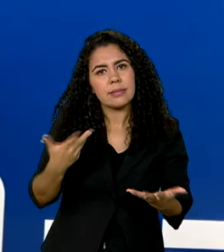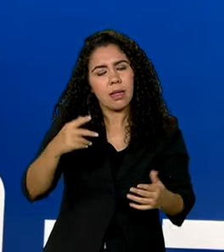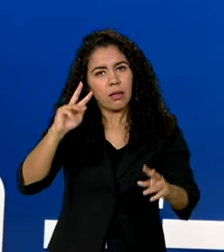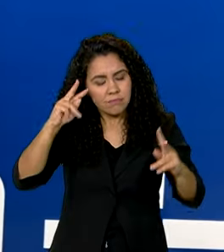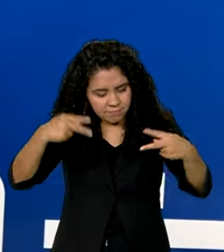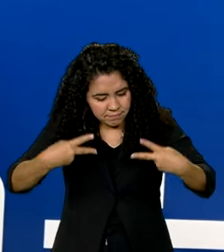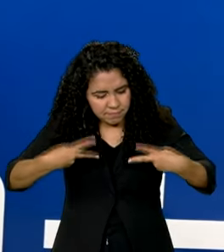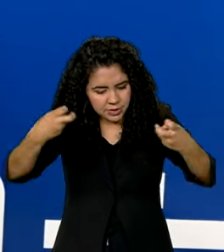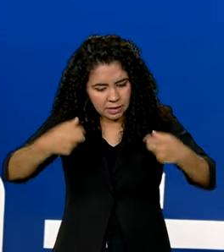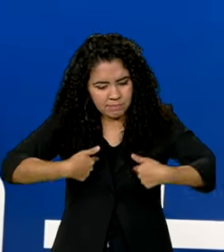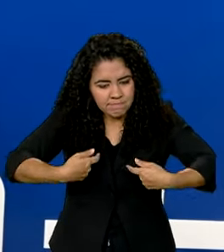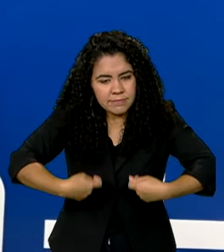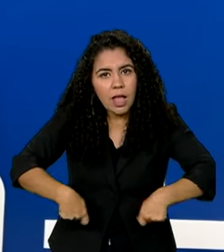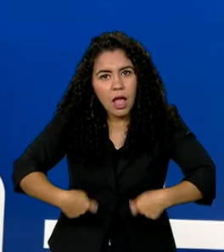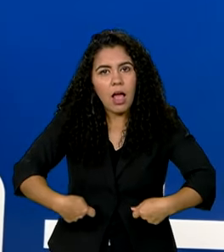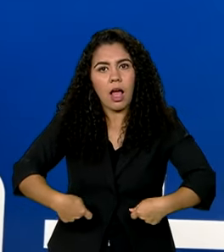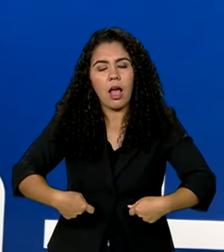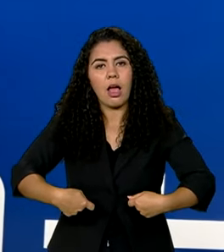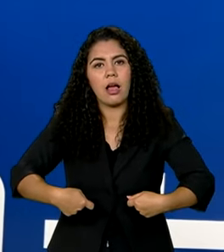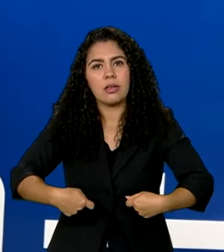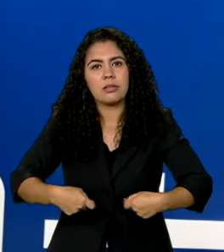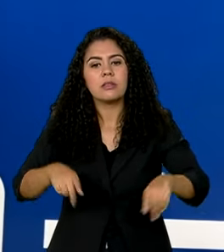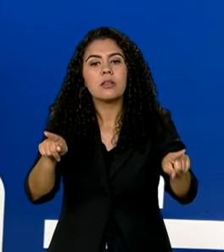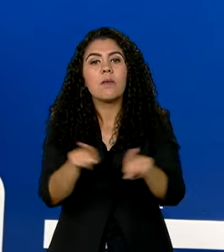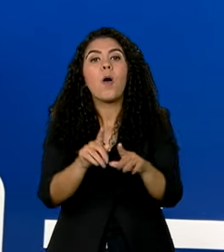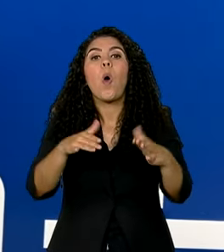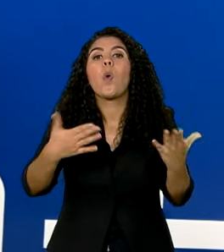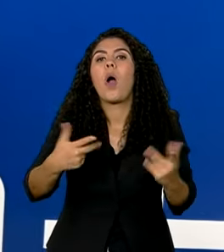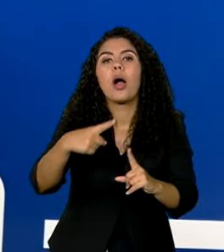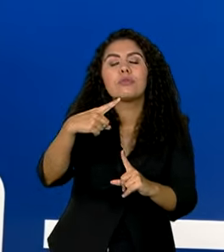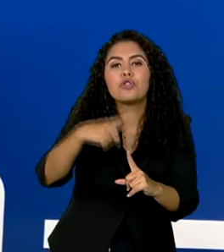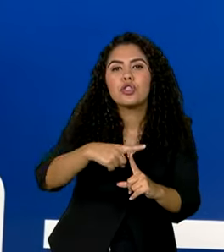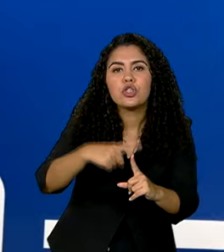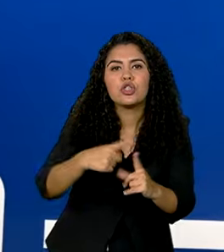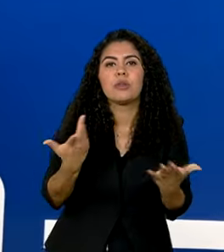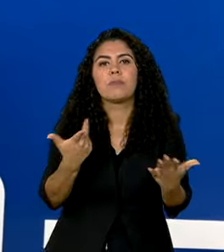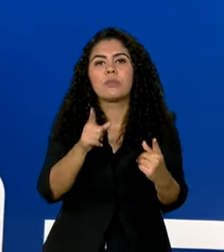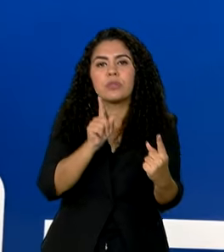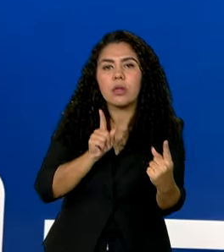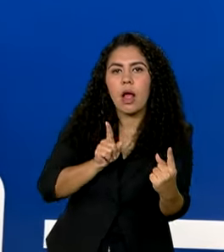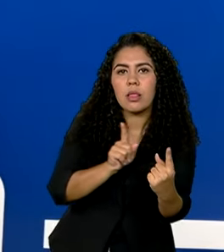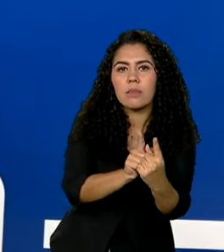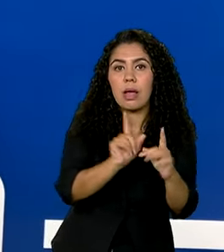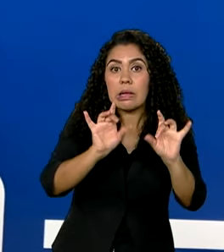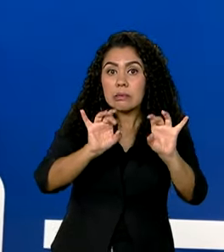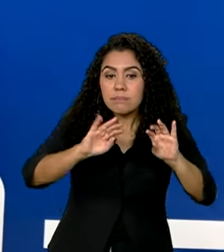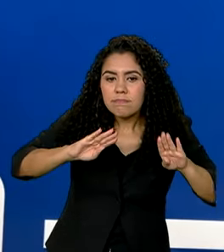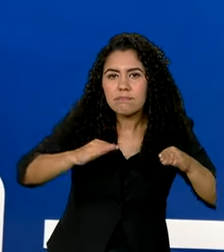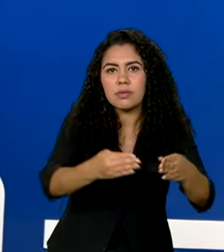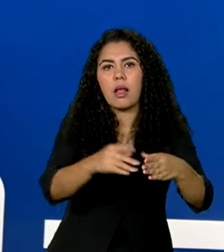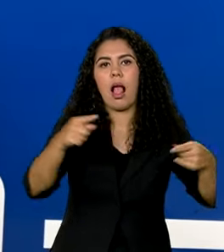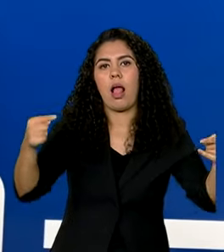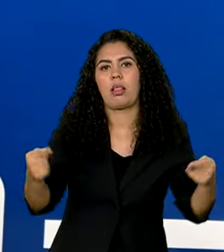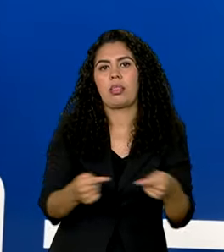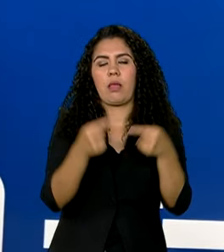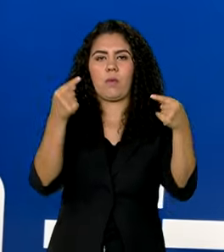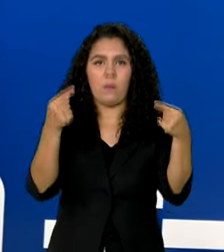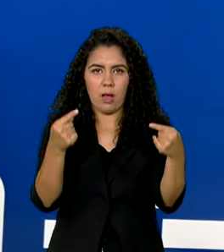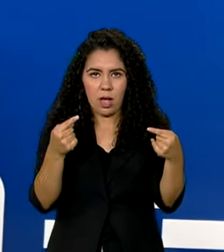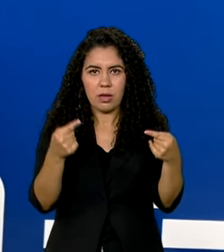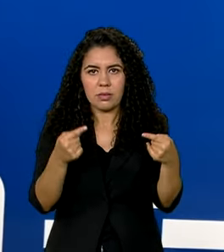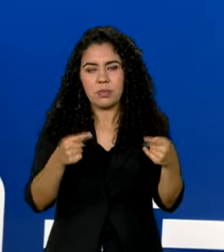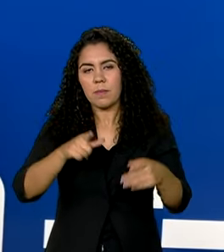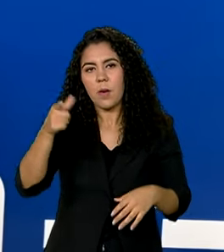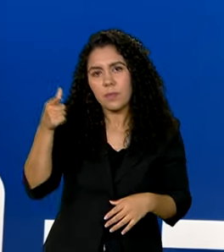necessidade, ele identificar qual tipo de tratamento especializado é o mais adequado, é aquele que vai